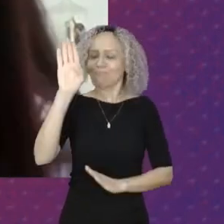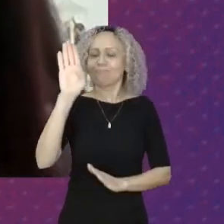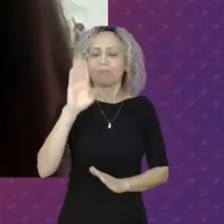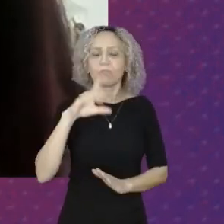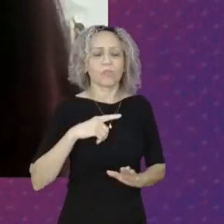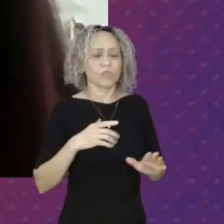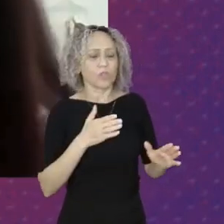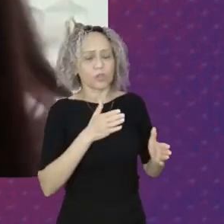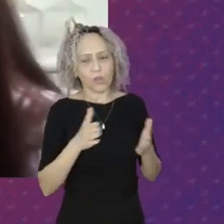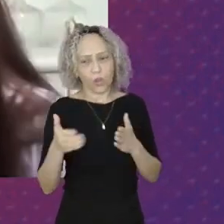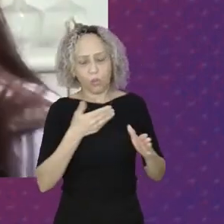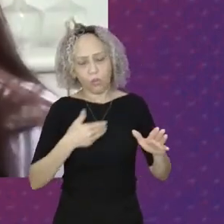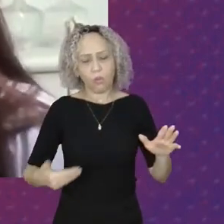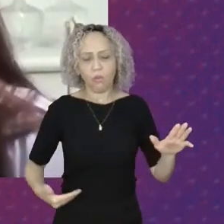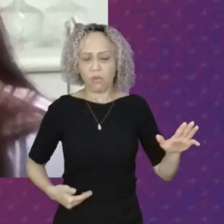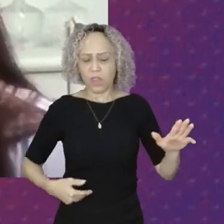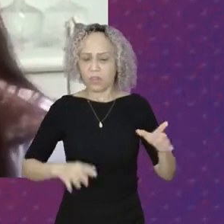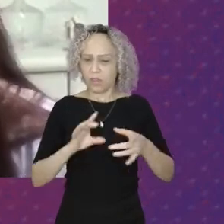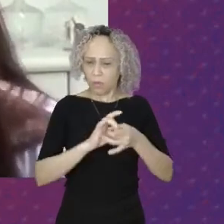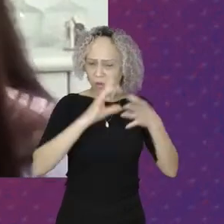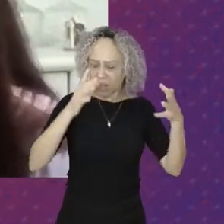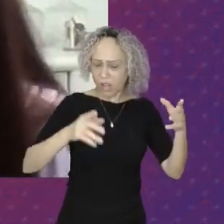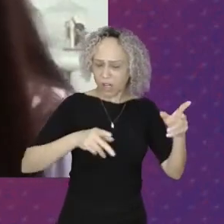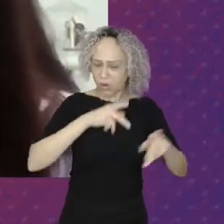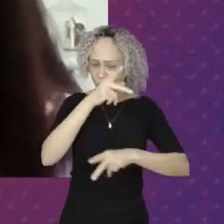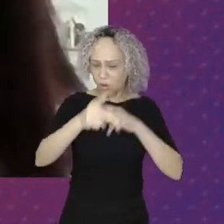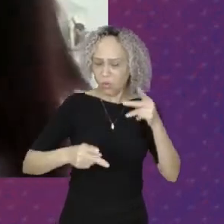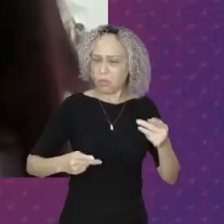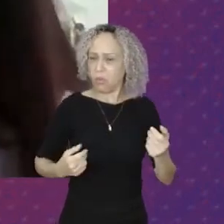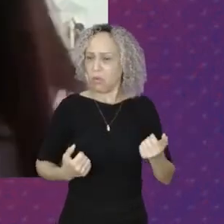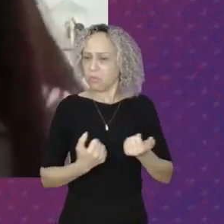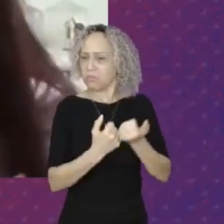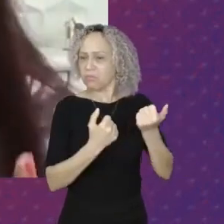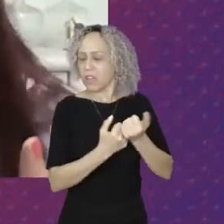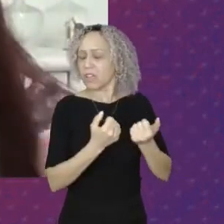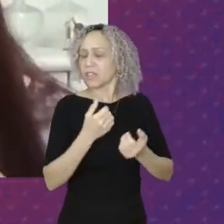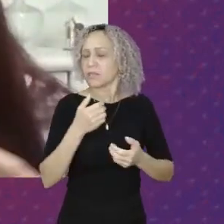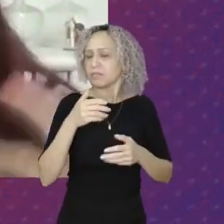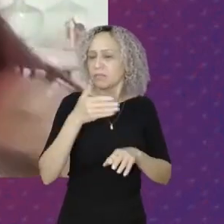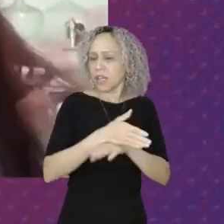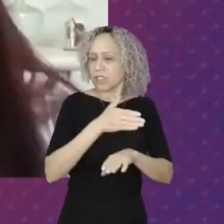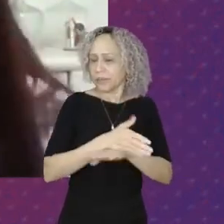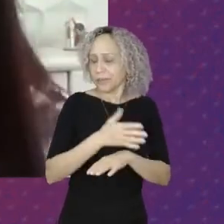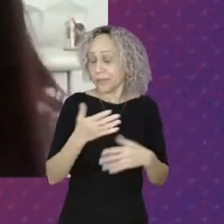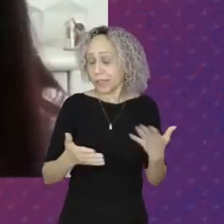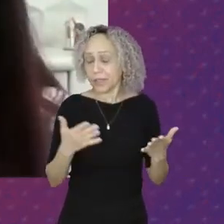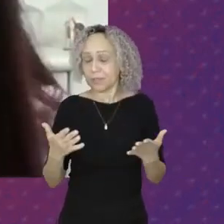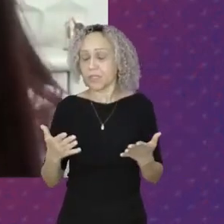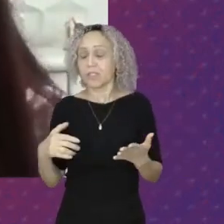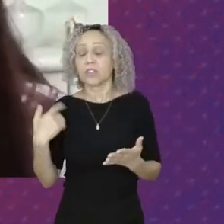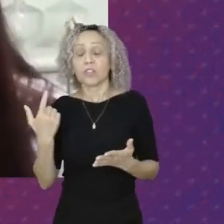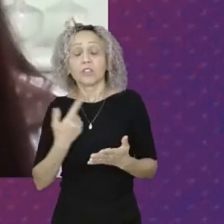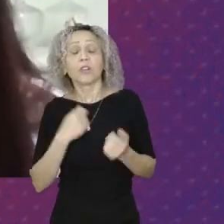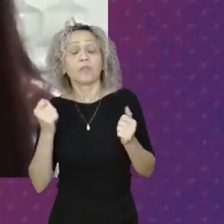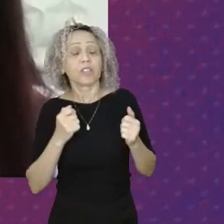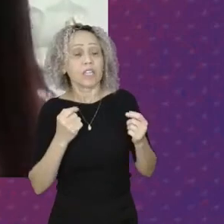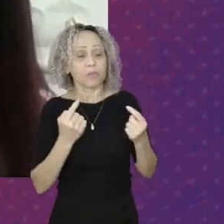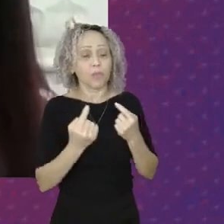consegue Apresentar as nossas Proposições Onde a gente Dialoga Onde nós somos Ouvidas